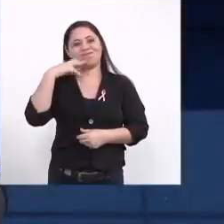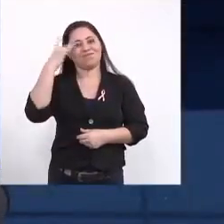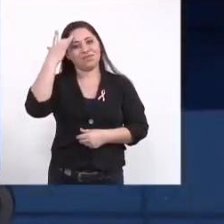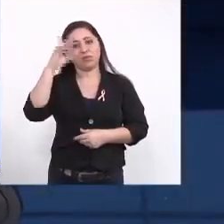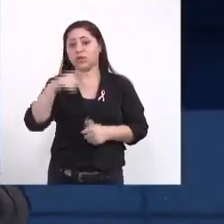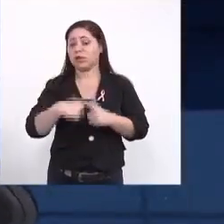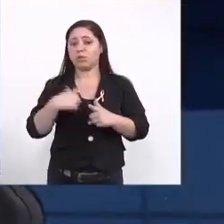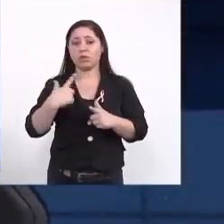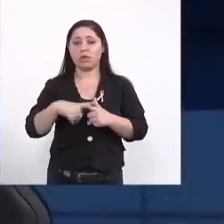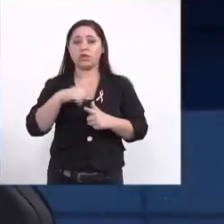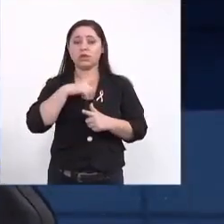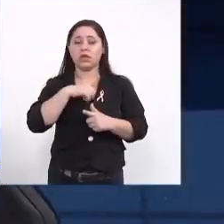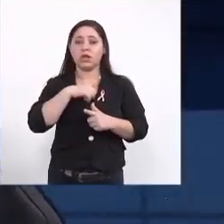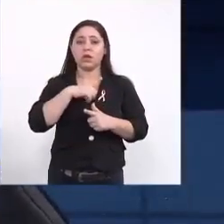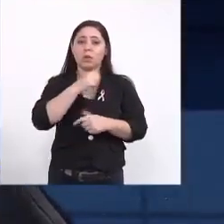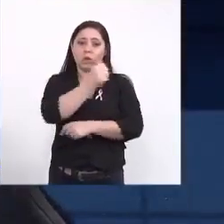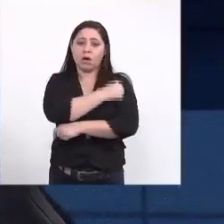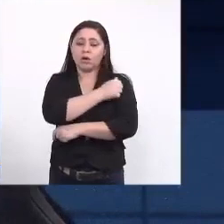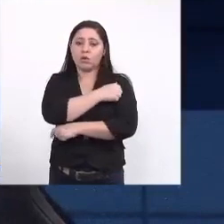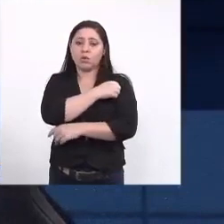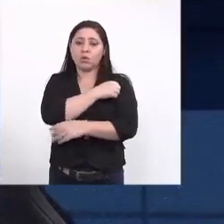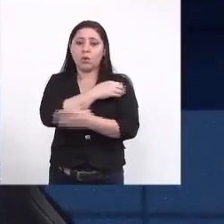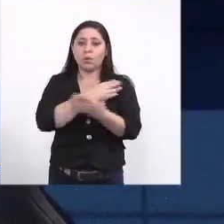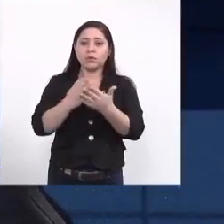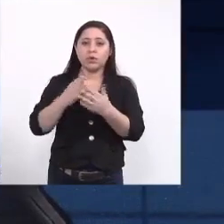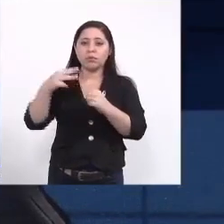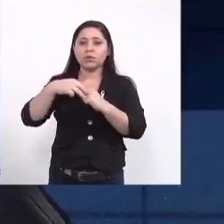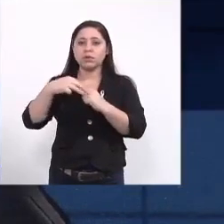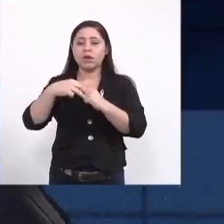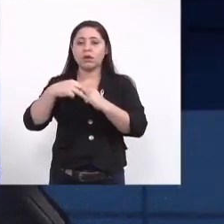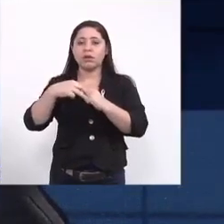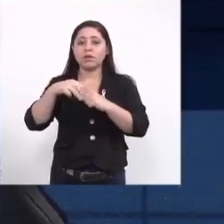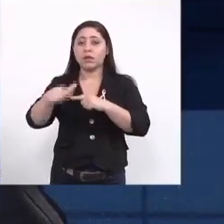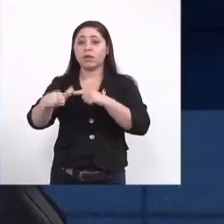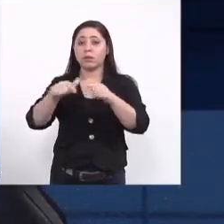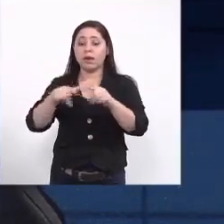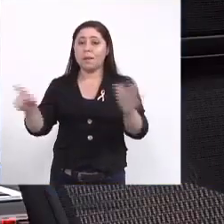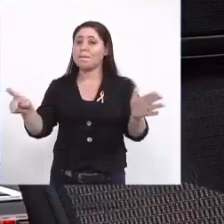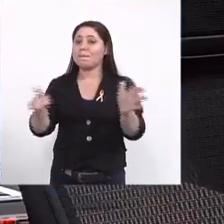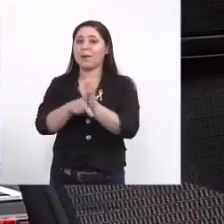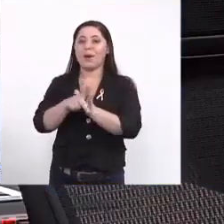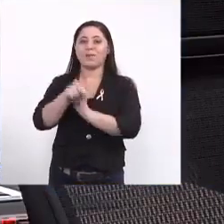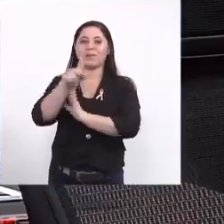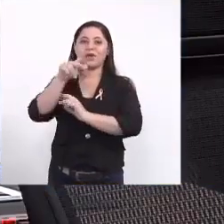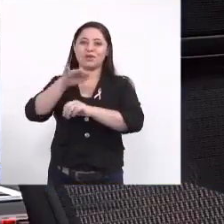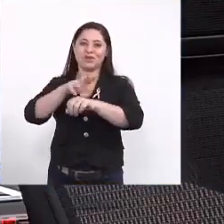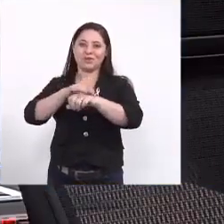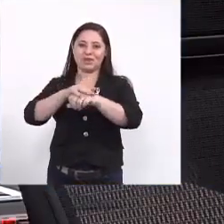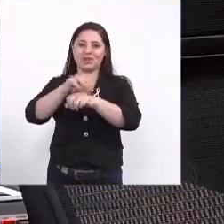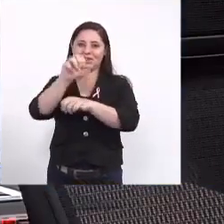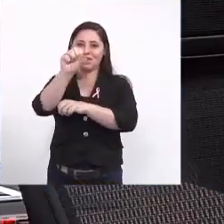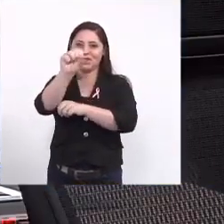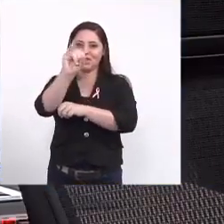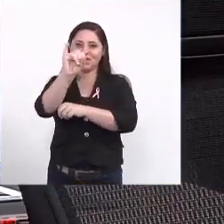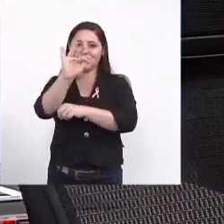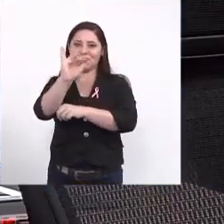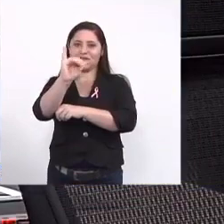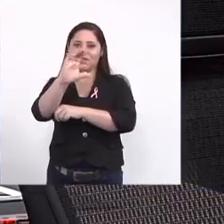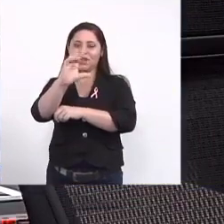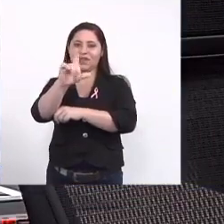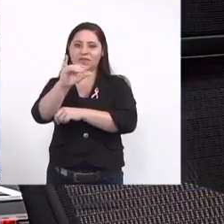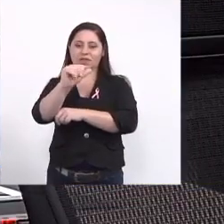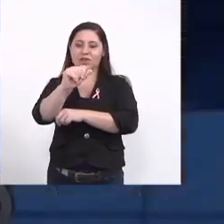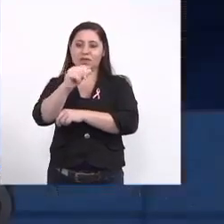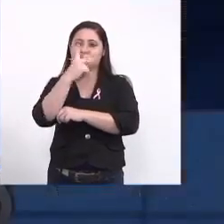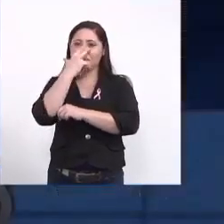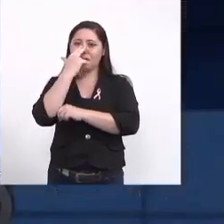agora porque eu tenho uma aluna que entrou no mestrado este ano que vai trabalhar com as crianças também porque é quase o mesmo cenário